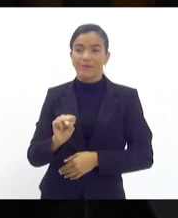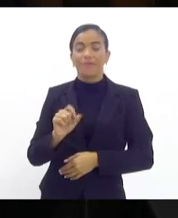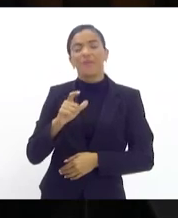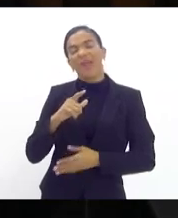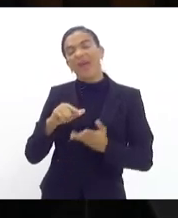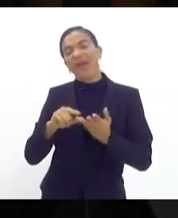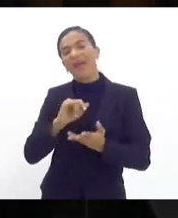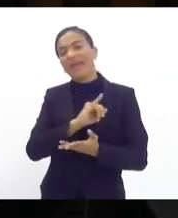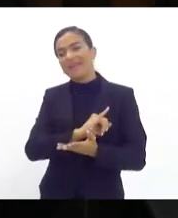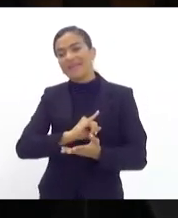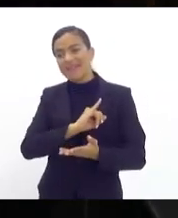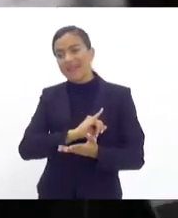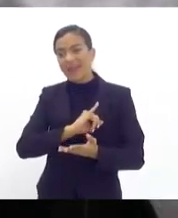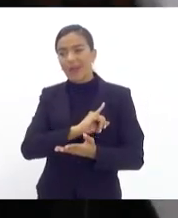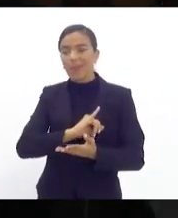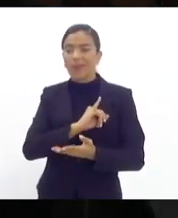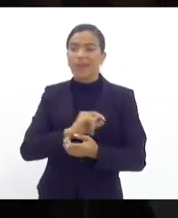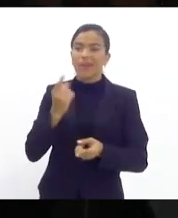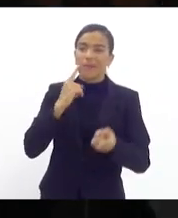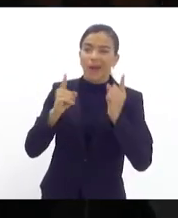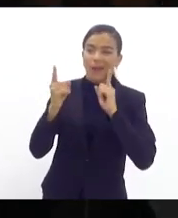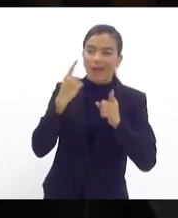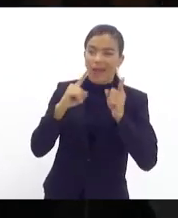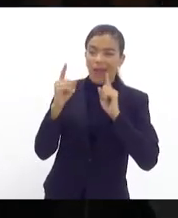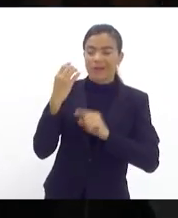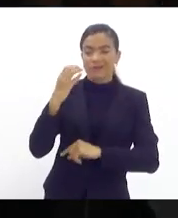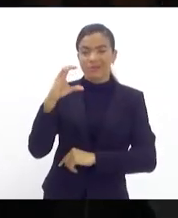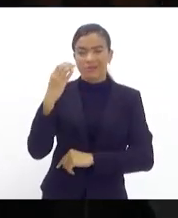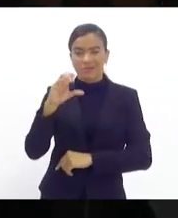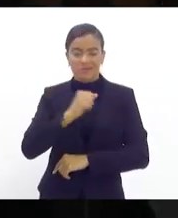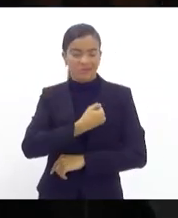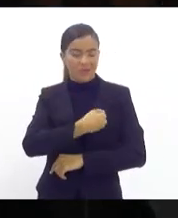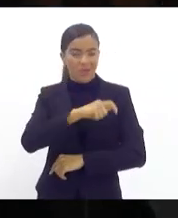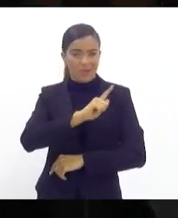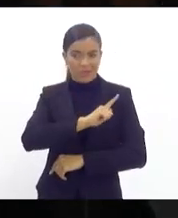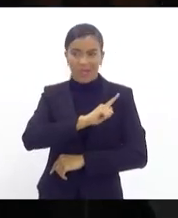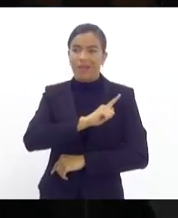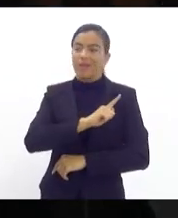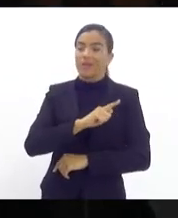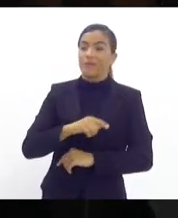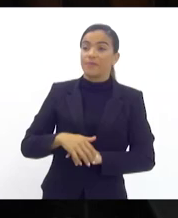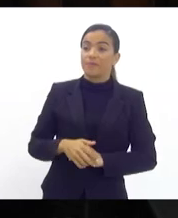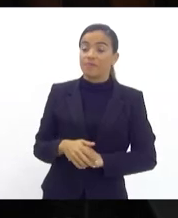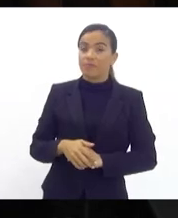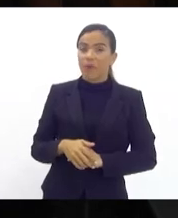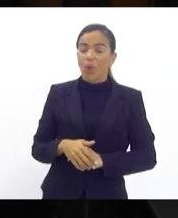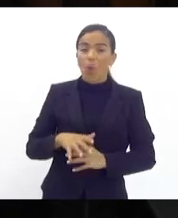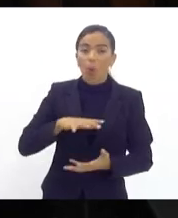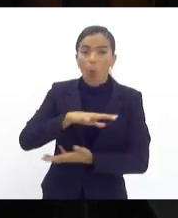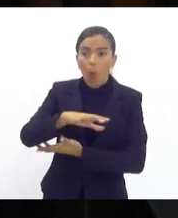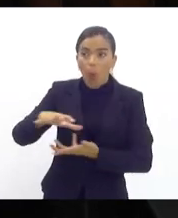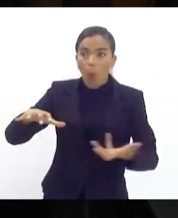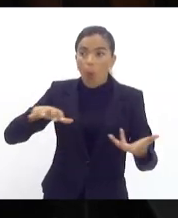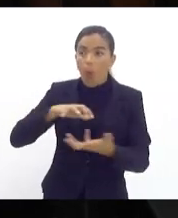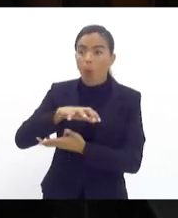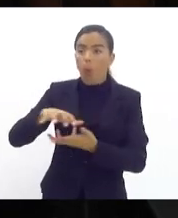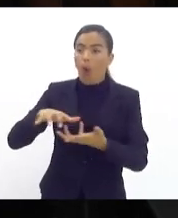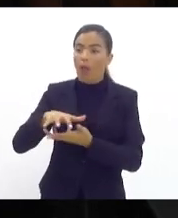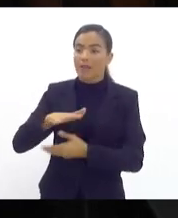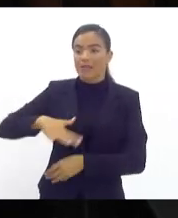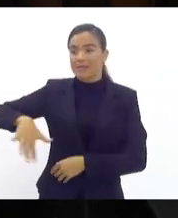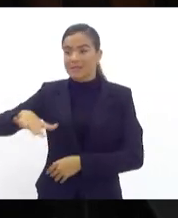Itaboraí, Maricá, São Gonçalo, Niterói. O caos que será nessa região.